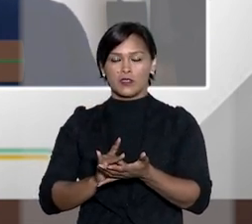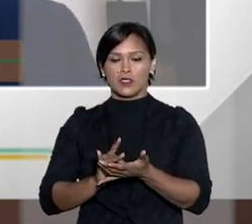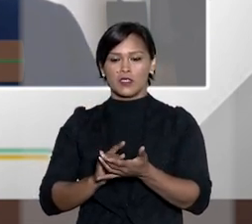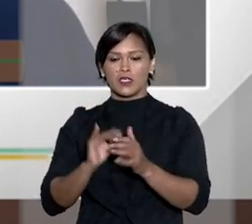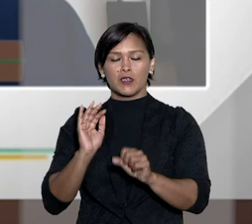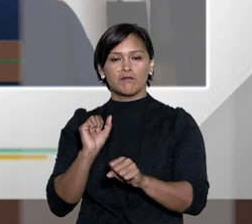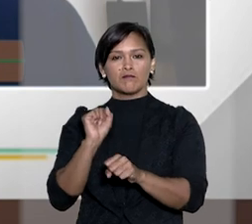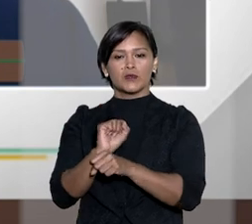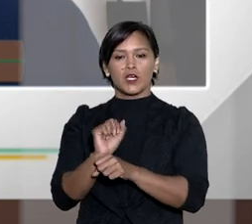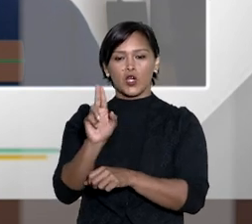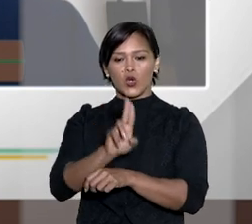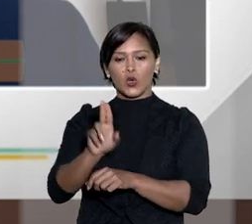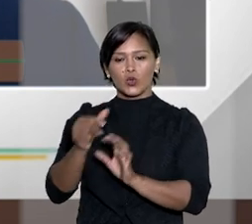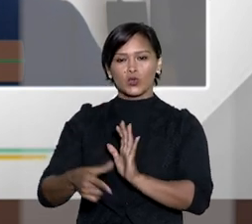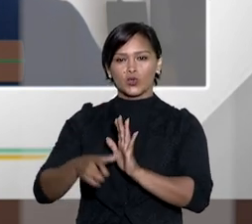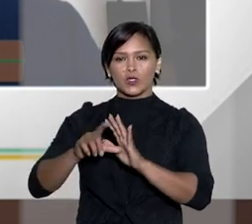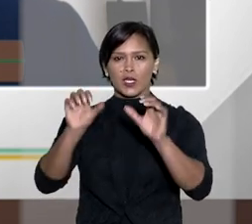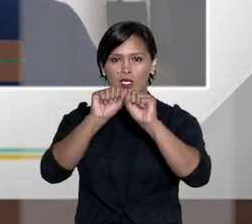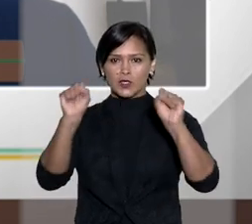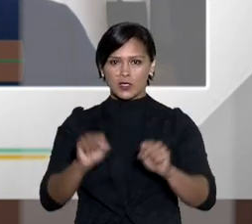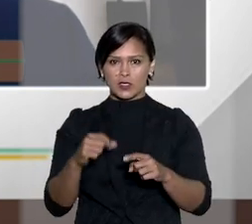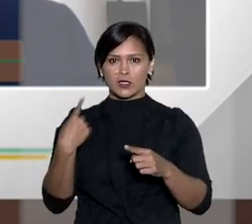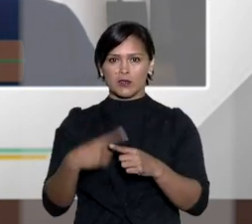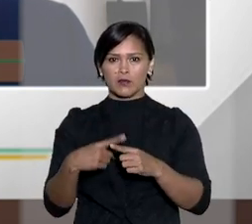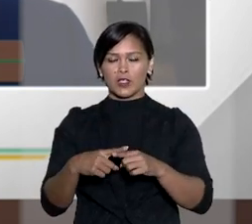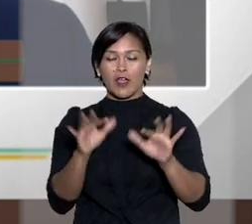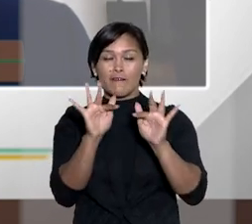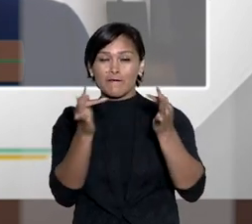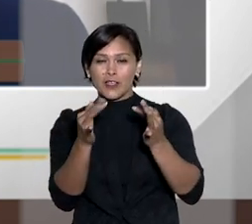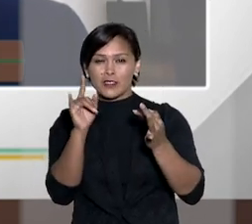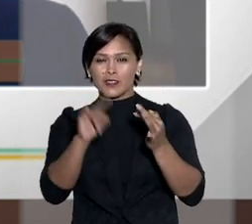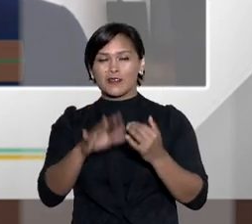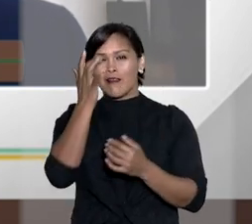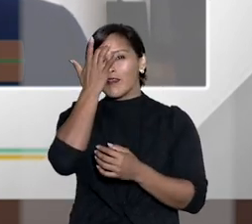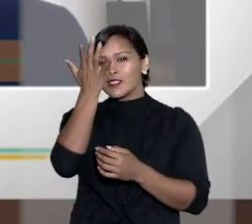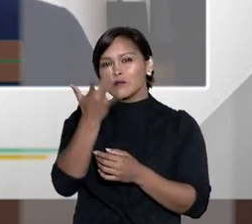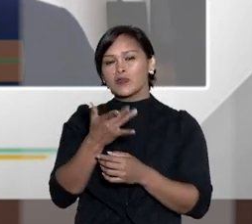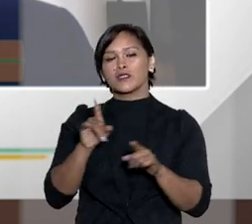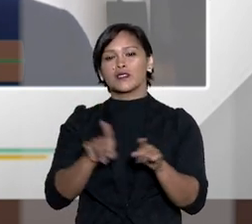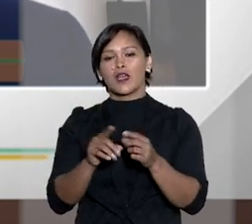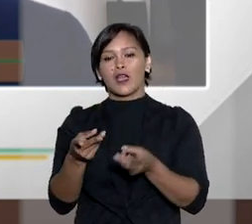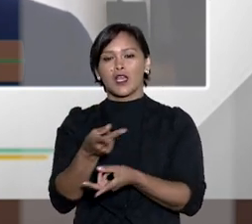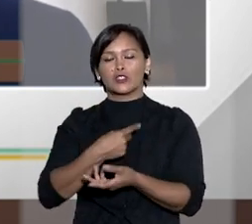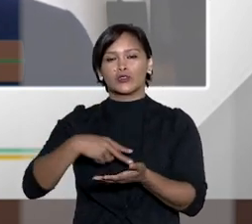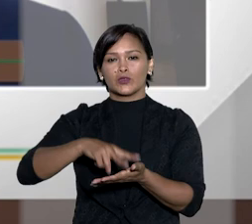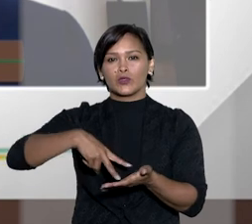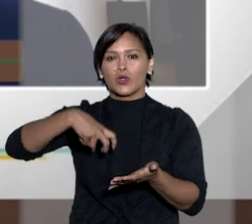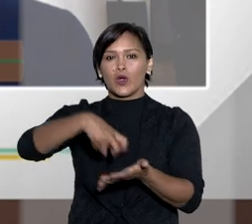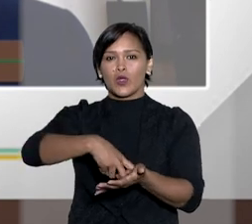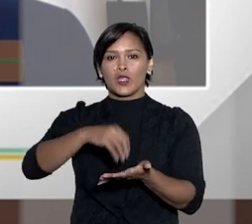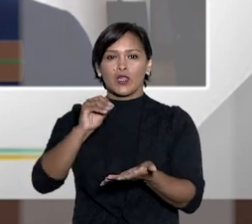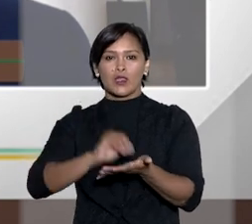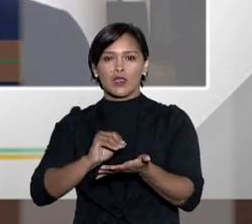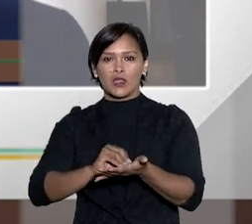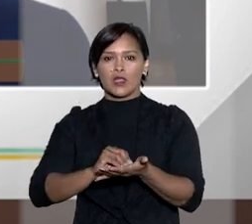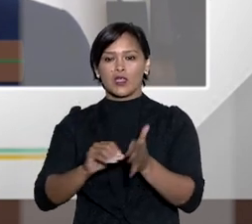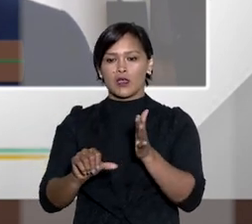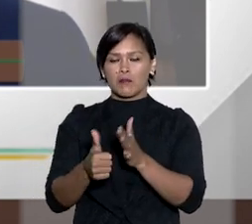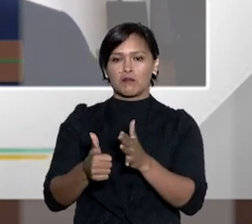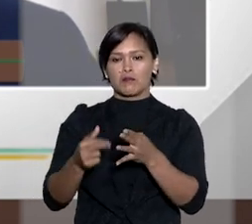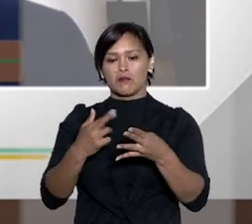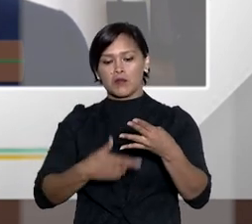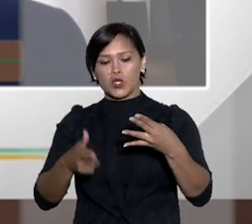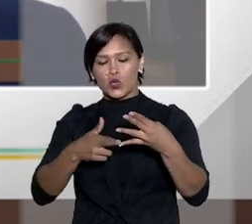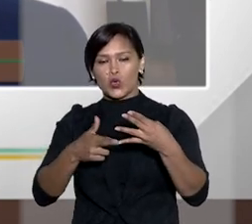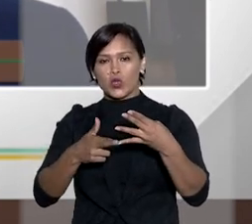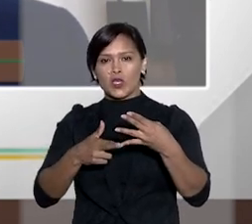ordinário na verdade e combater o uso predatório desse sistema em razão da facilidade da simplicidade da ausência